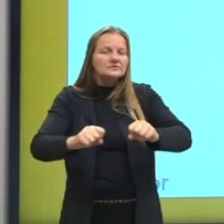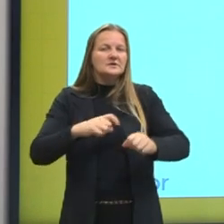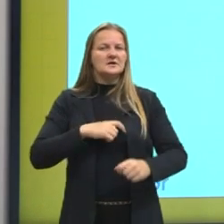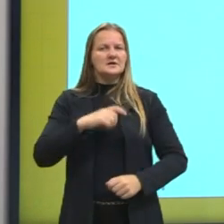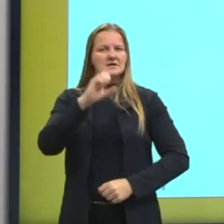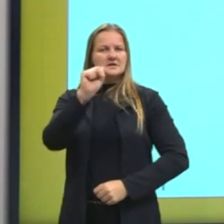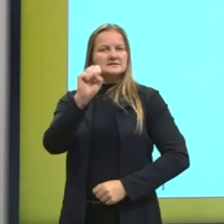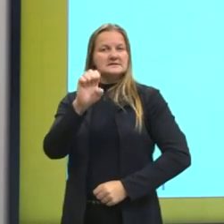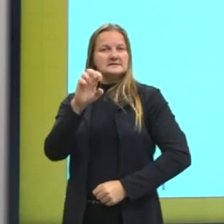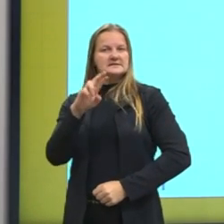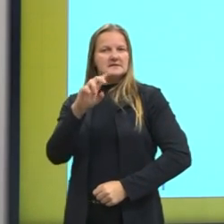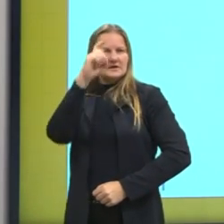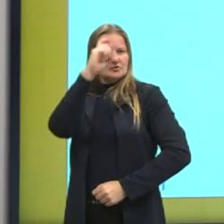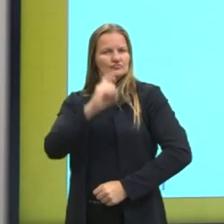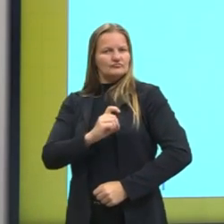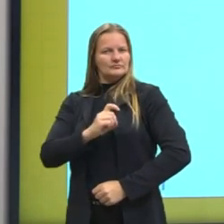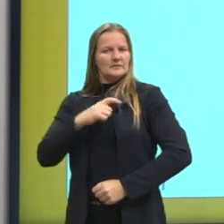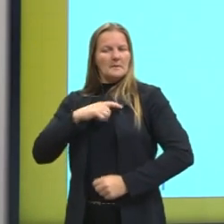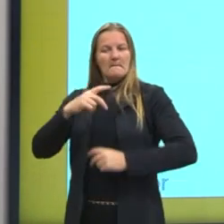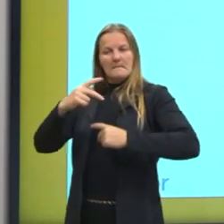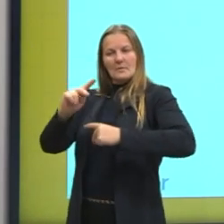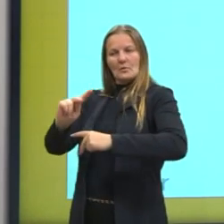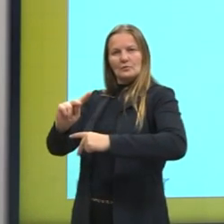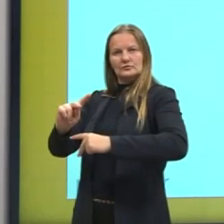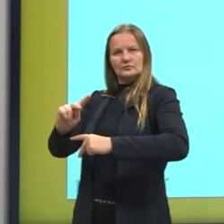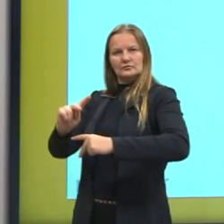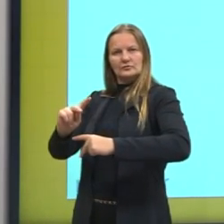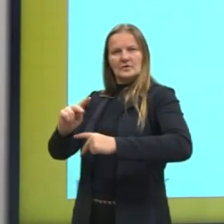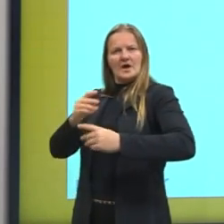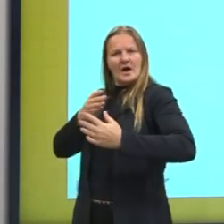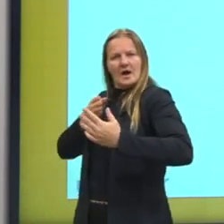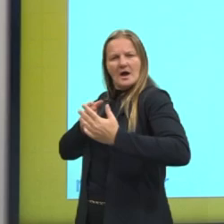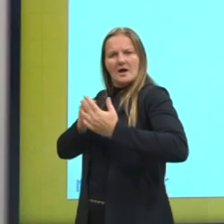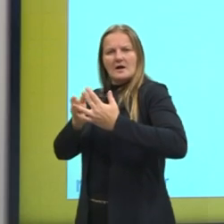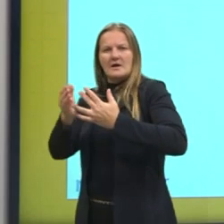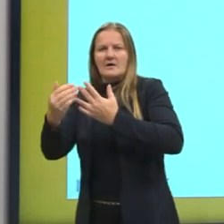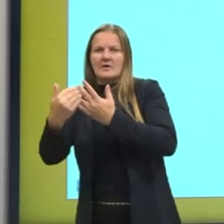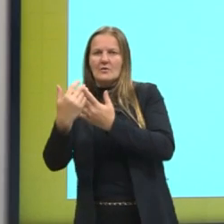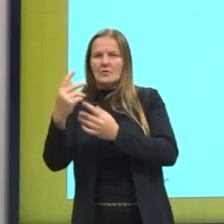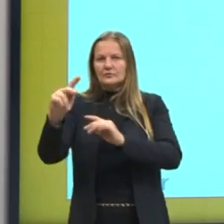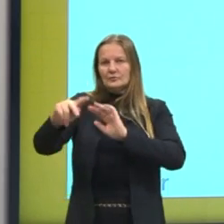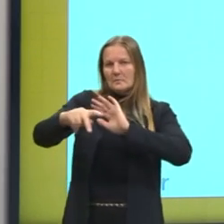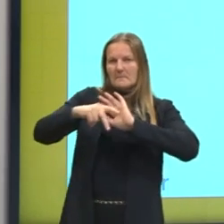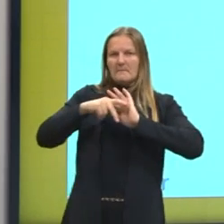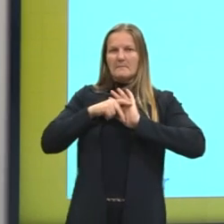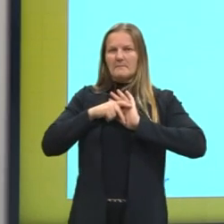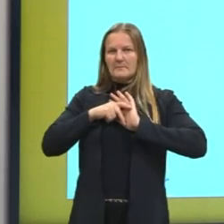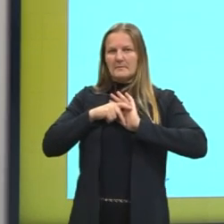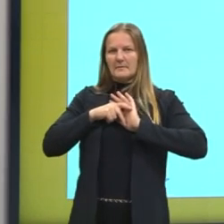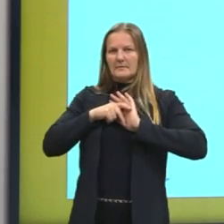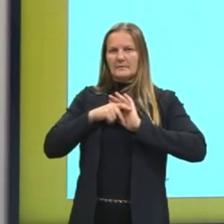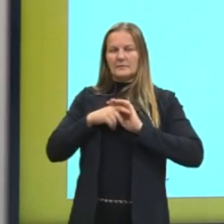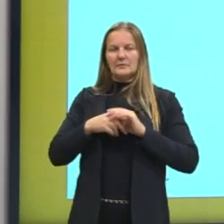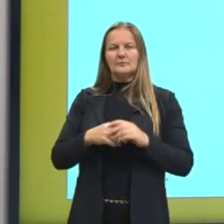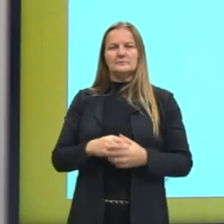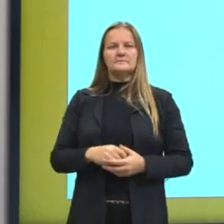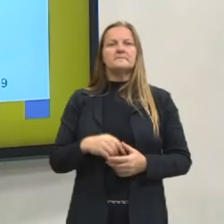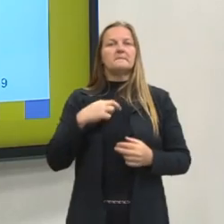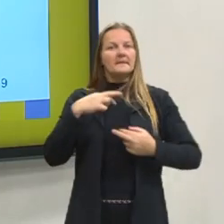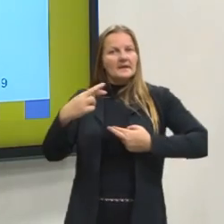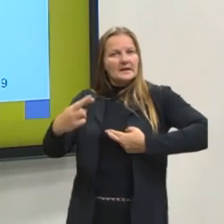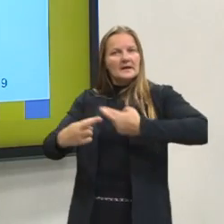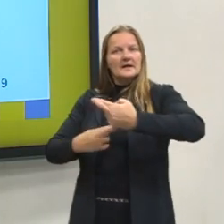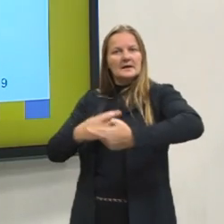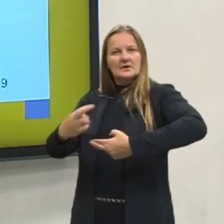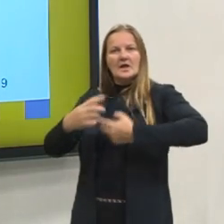significa ser para o outro e, através dele, para ser. Então, de novo, aqui essa relação